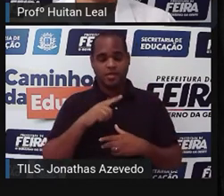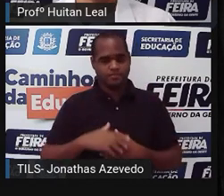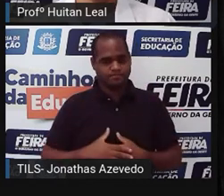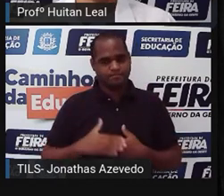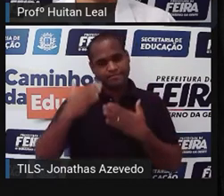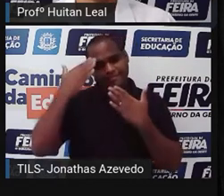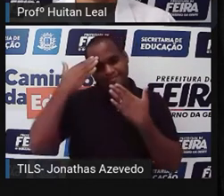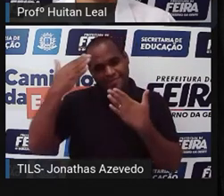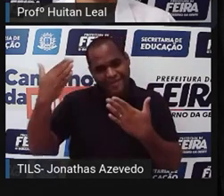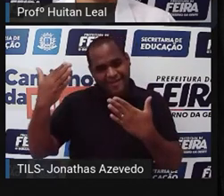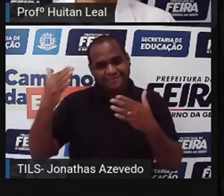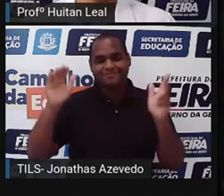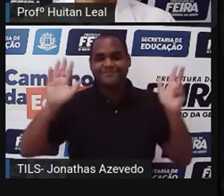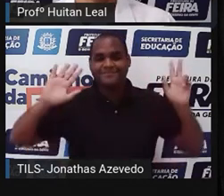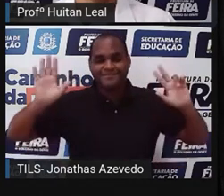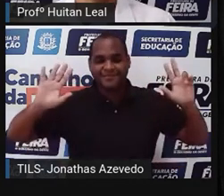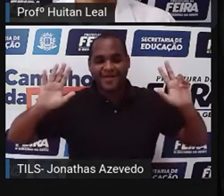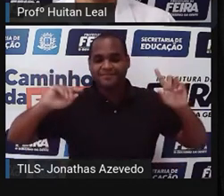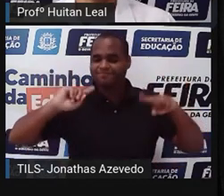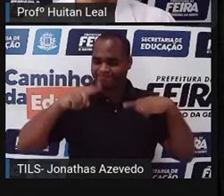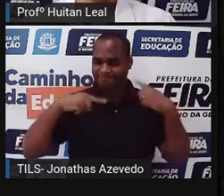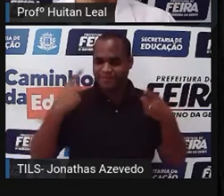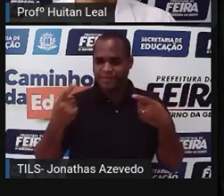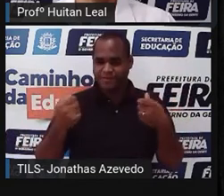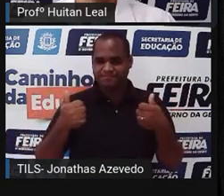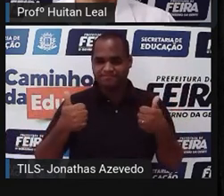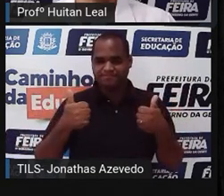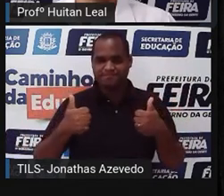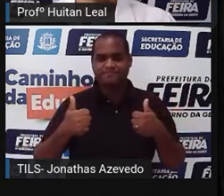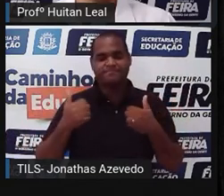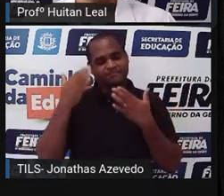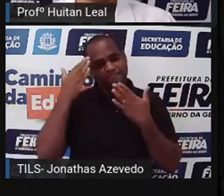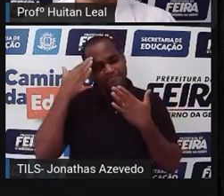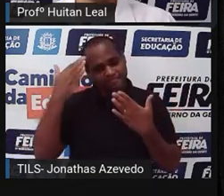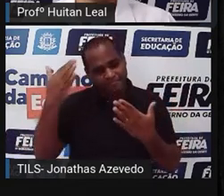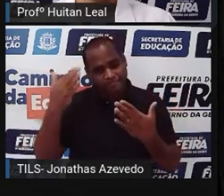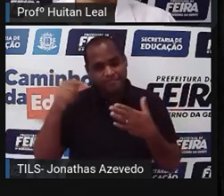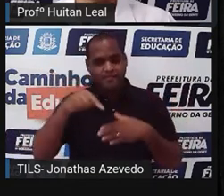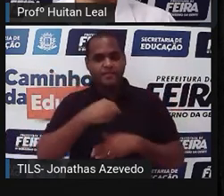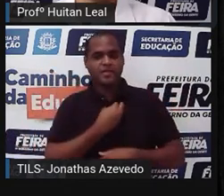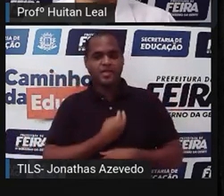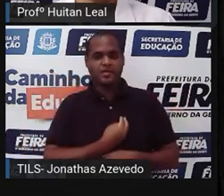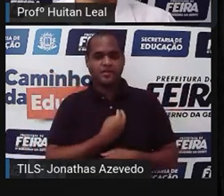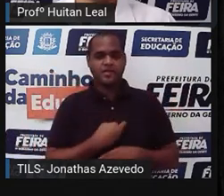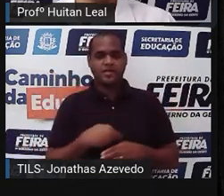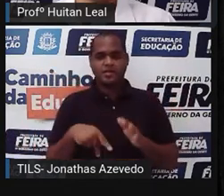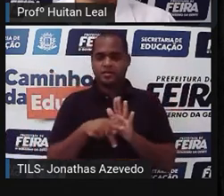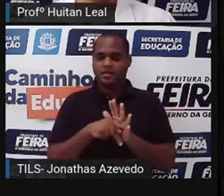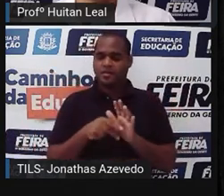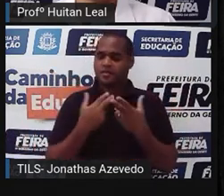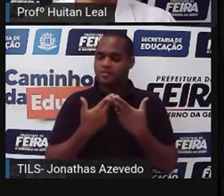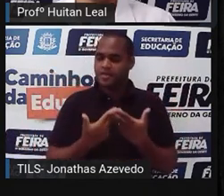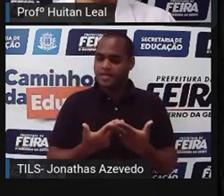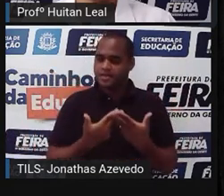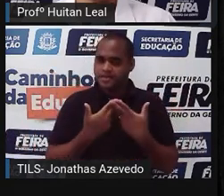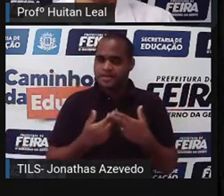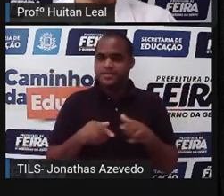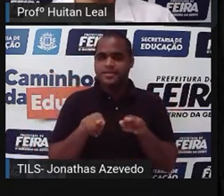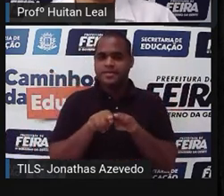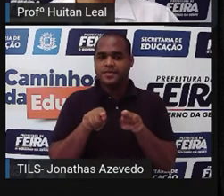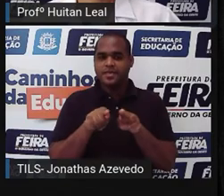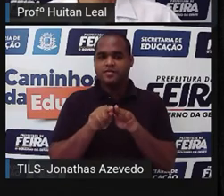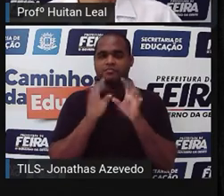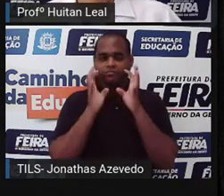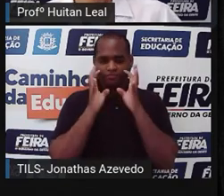gente, obrigado. Até mais. Até a próxima. Obrigado pela presença e pela paciência e pela atenção.